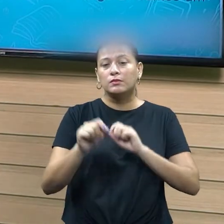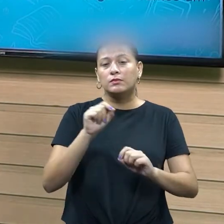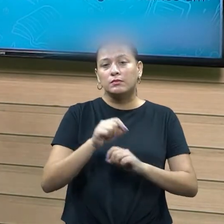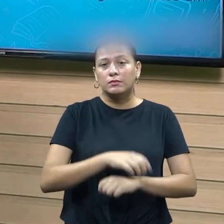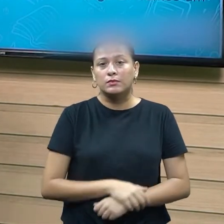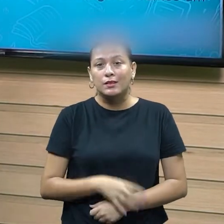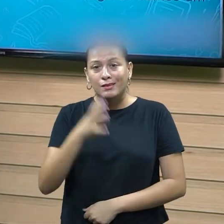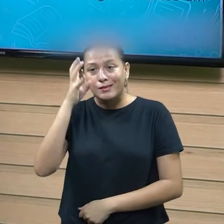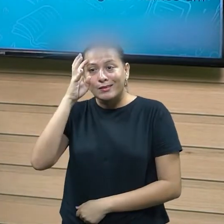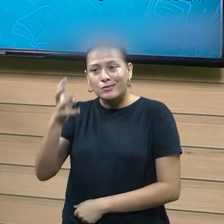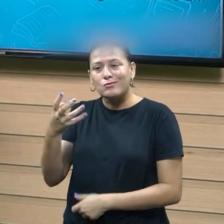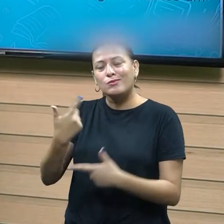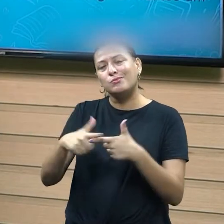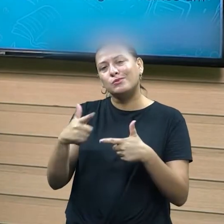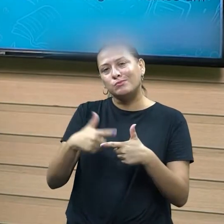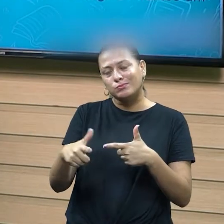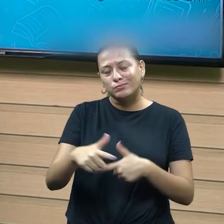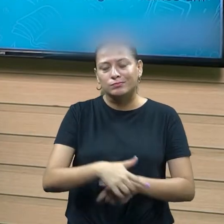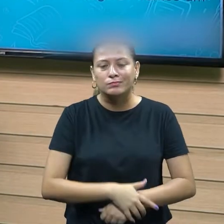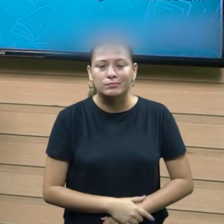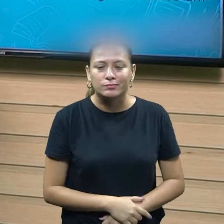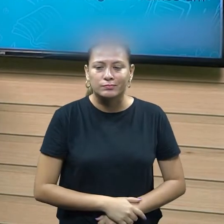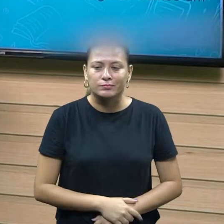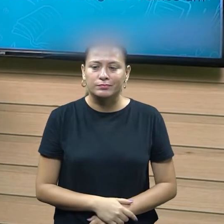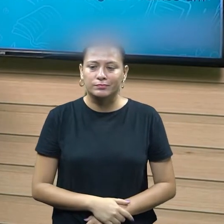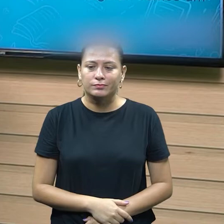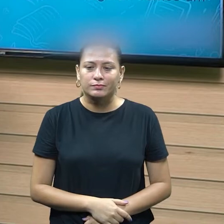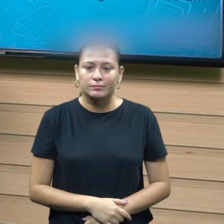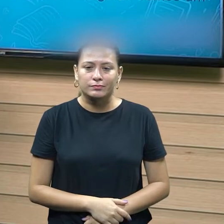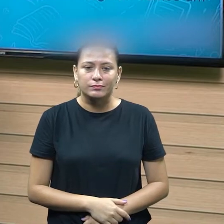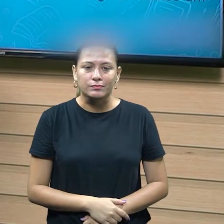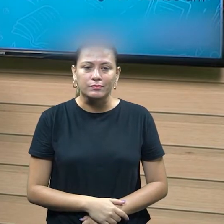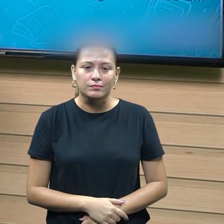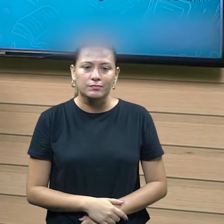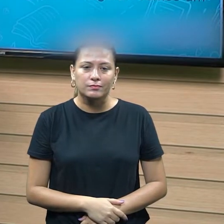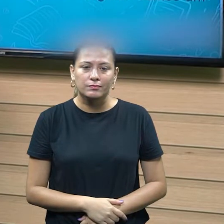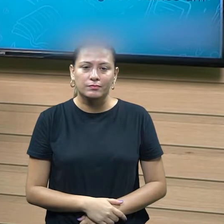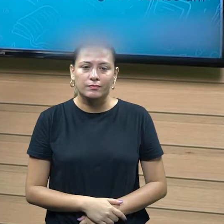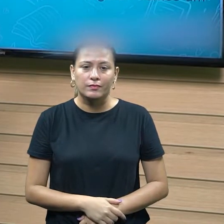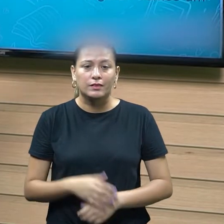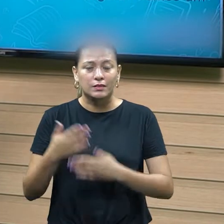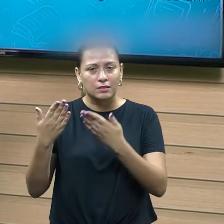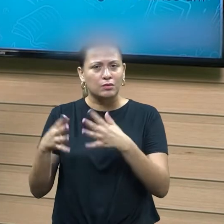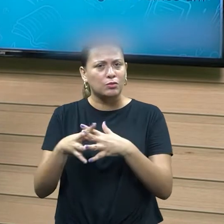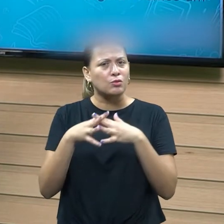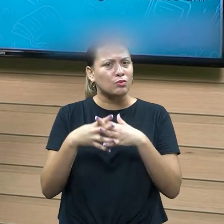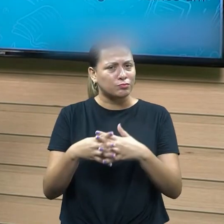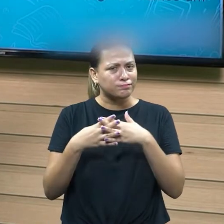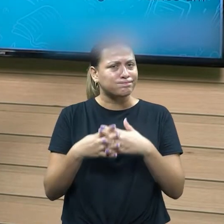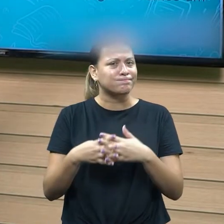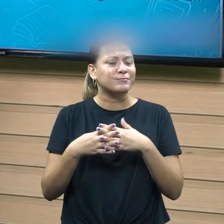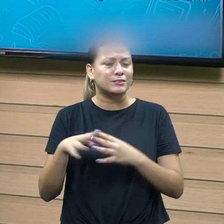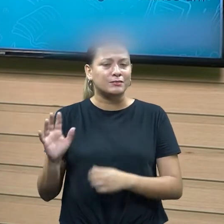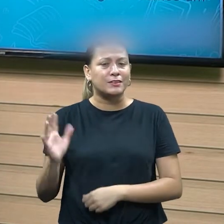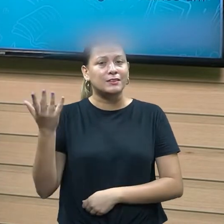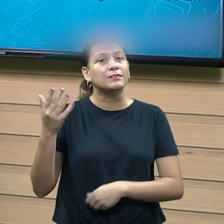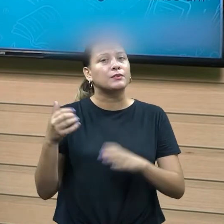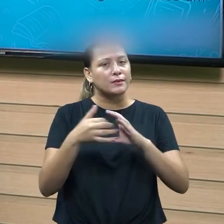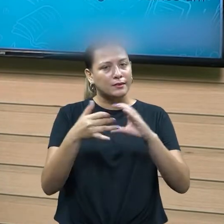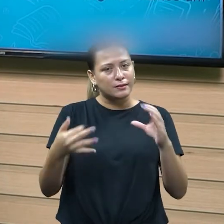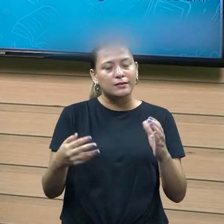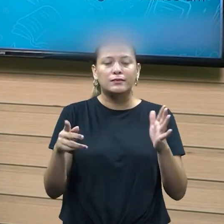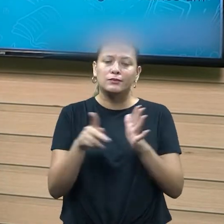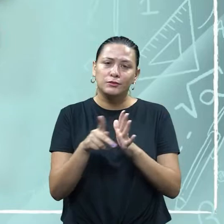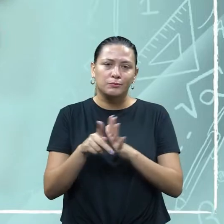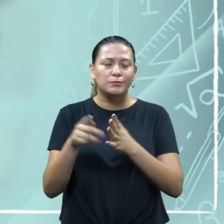macerão e quando vai surgir isso aí e aí que ele vai chamando aqui de conflito ele vai se fazer presente. Então é uma das